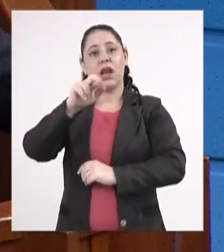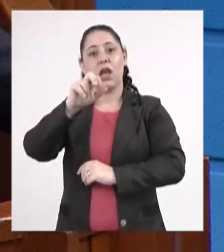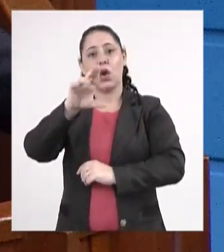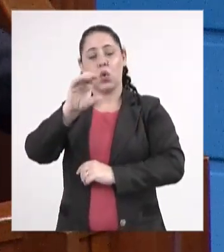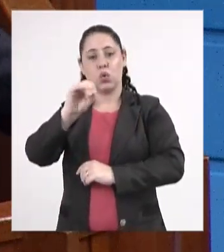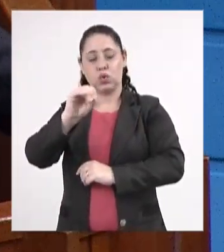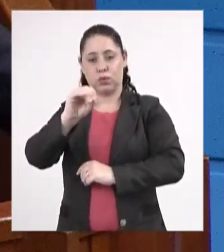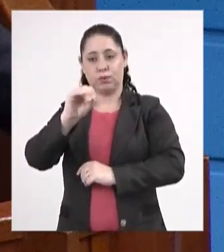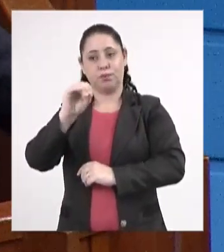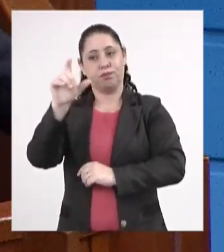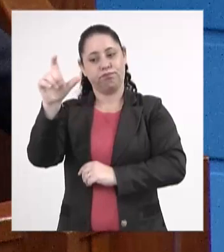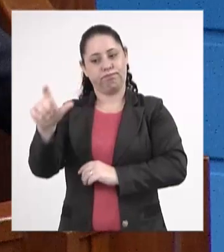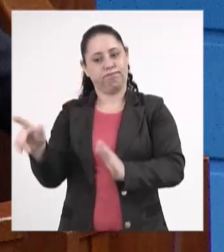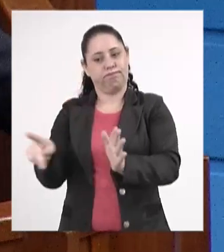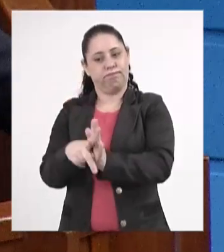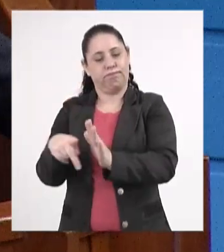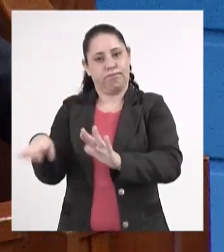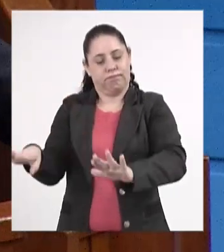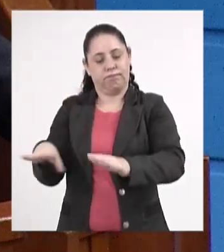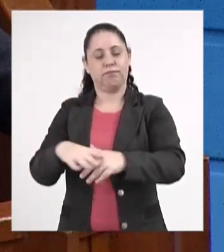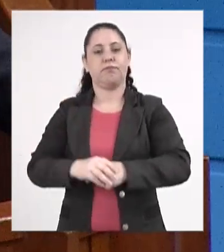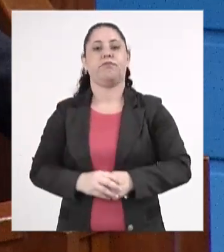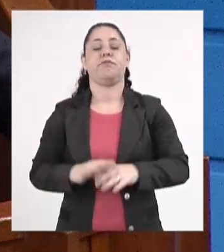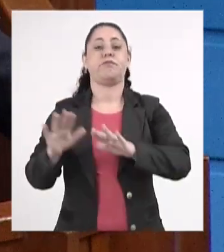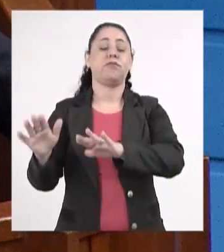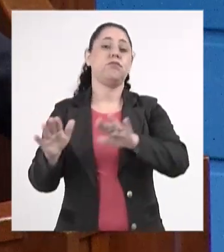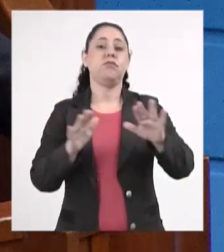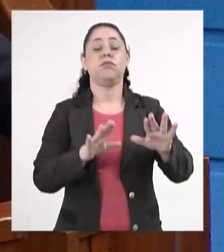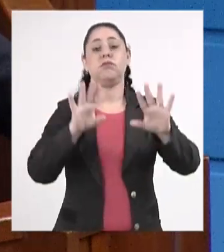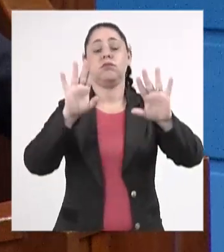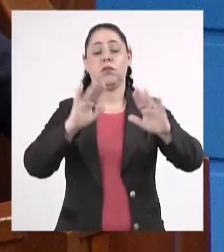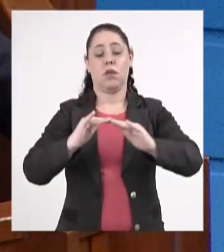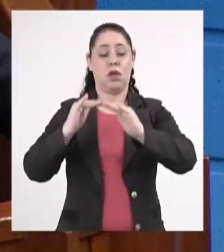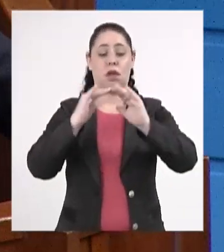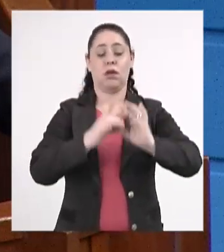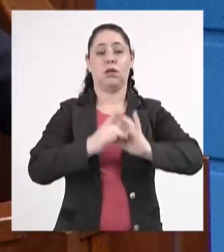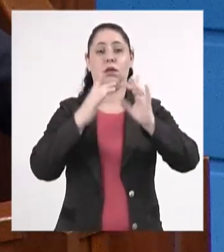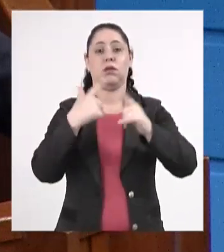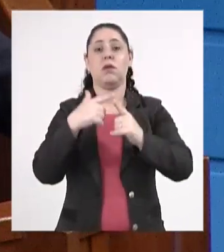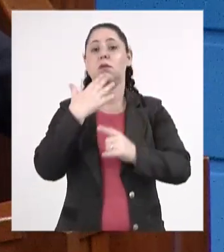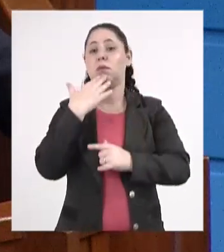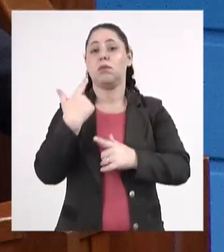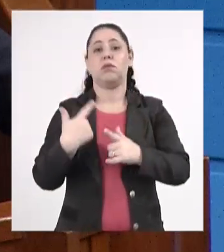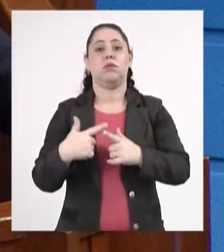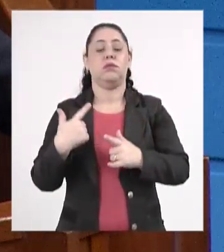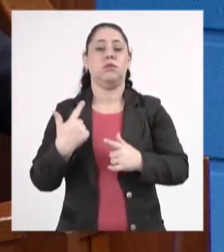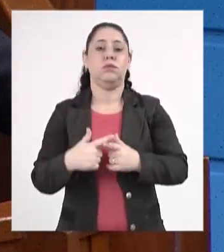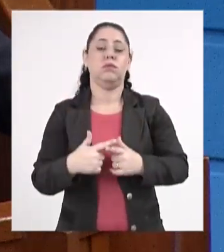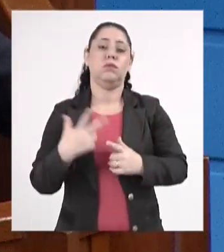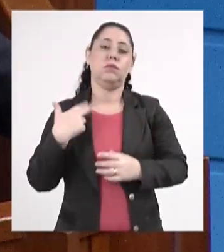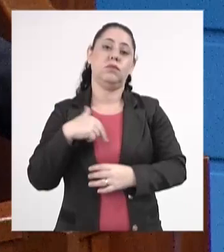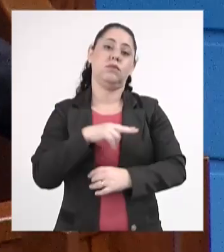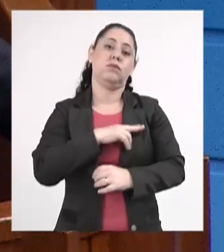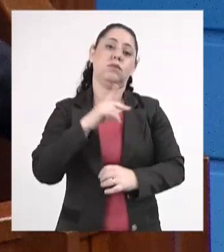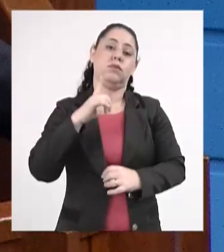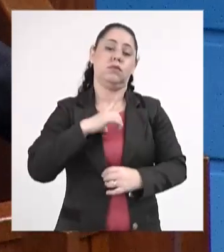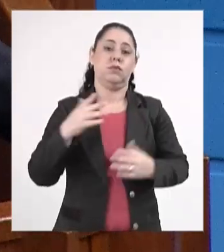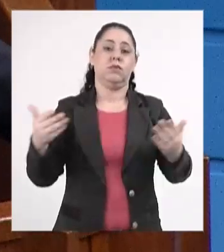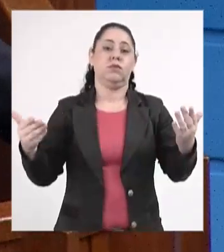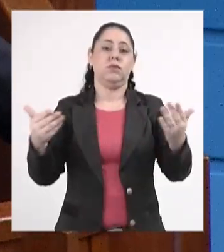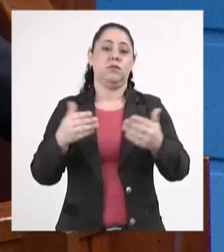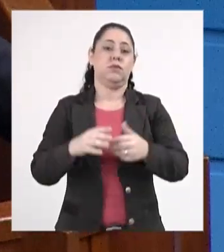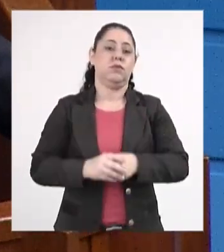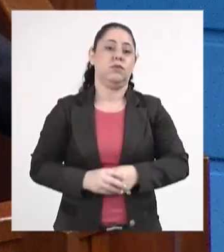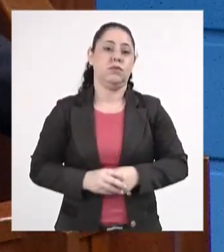mas a democracia é o melhor regime porque nós temos hoje